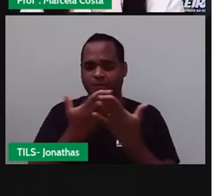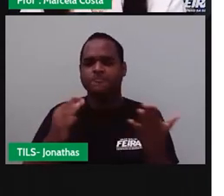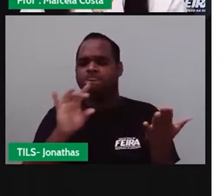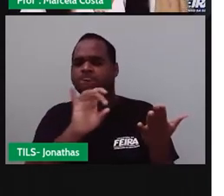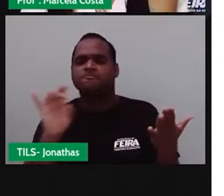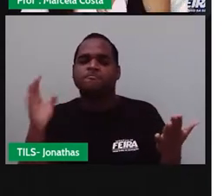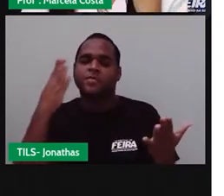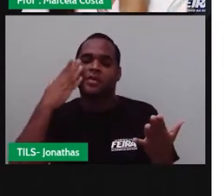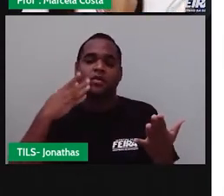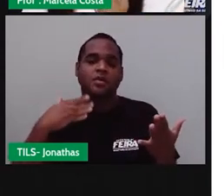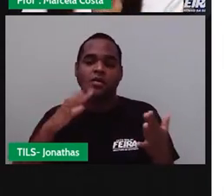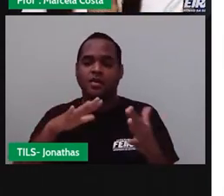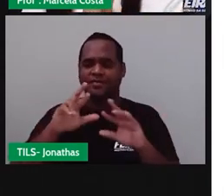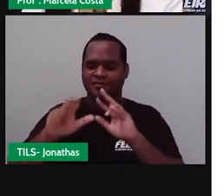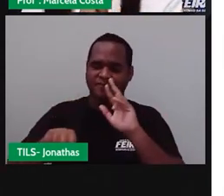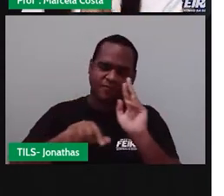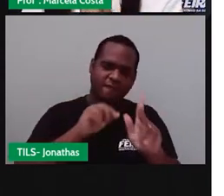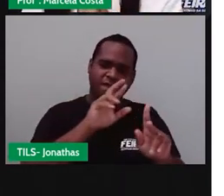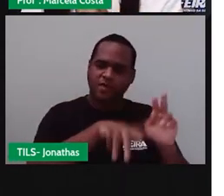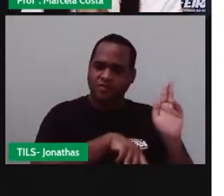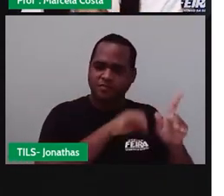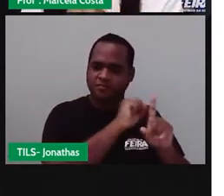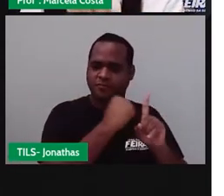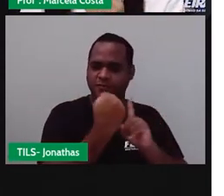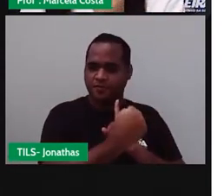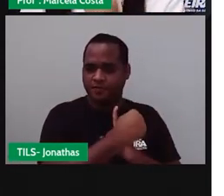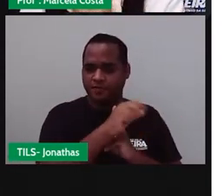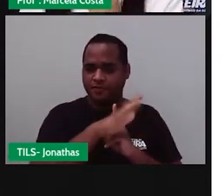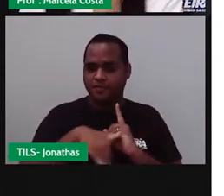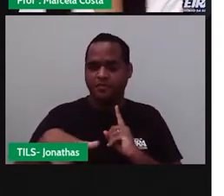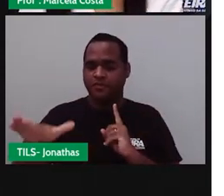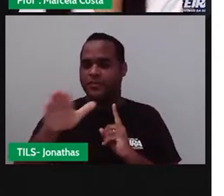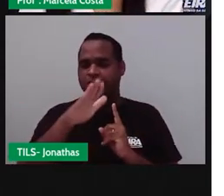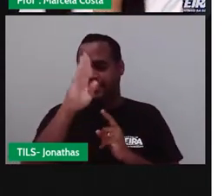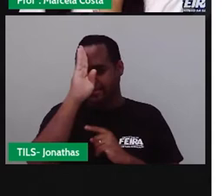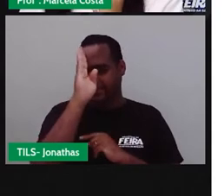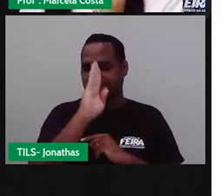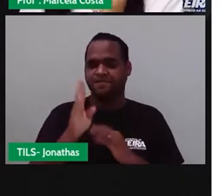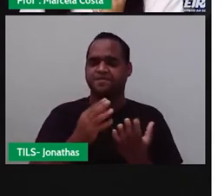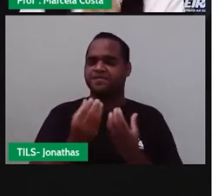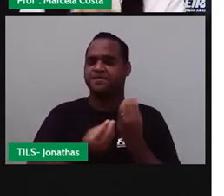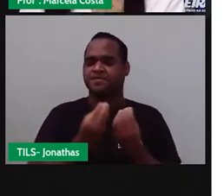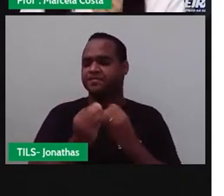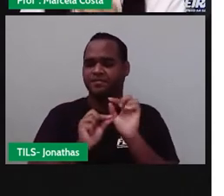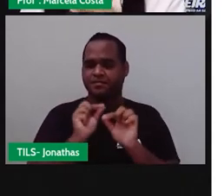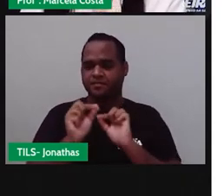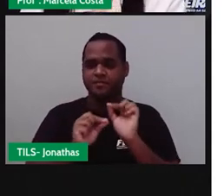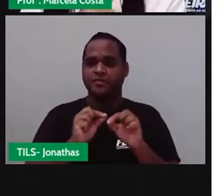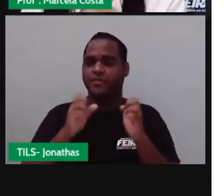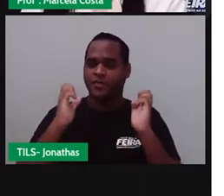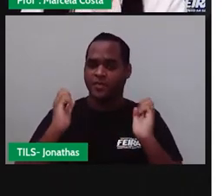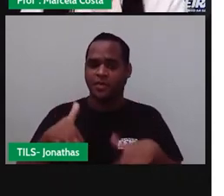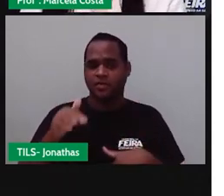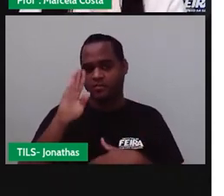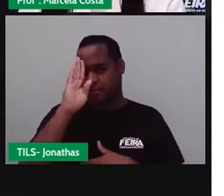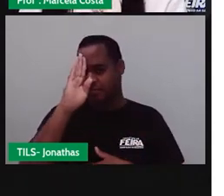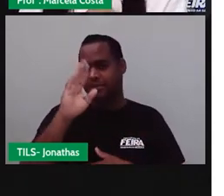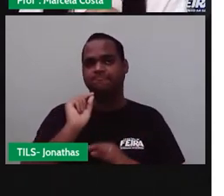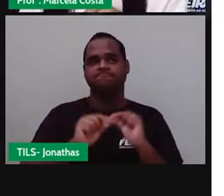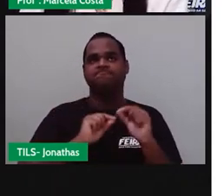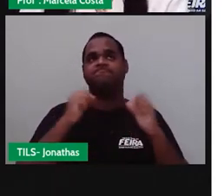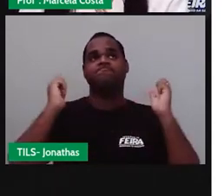diferenças socioculturais que a gente vê aqui no Brasil, elas acontecem principalmente porque